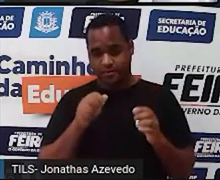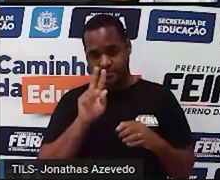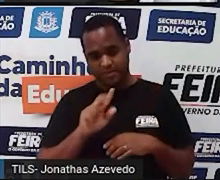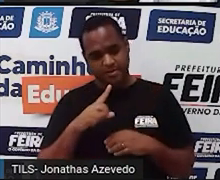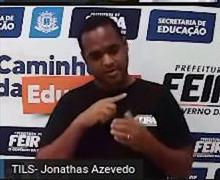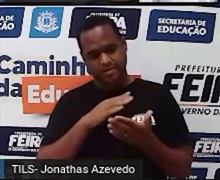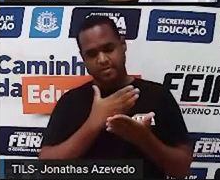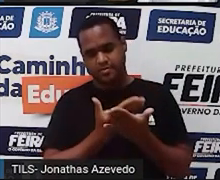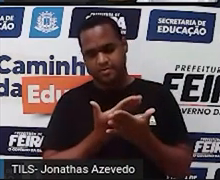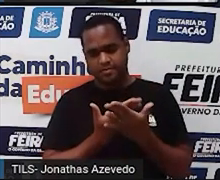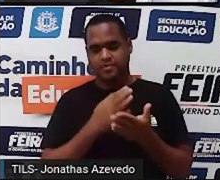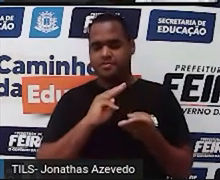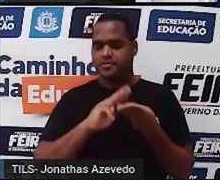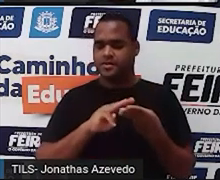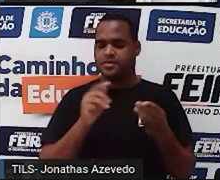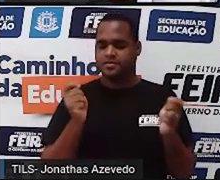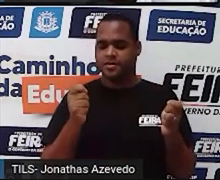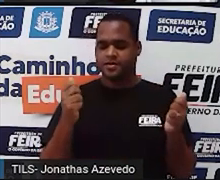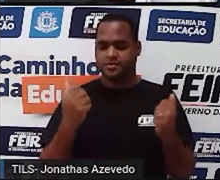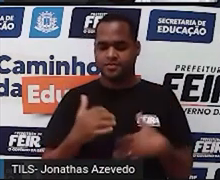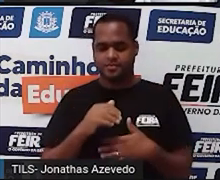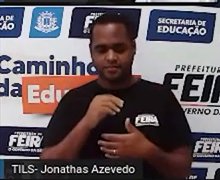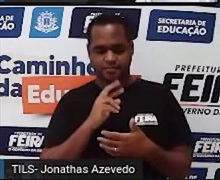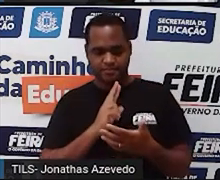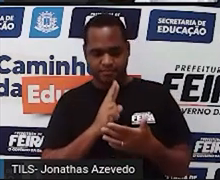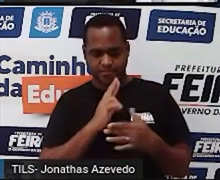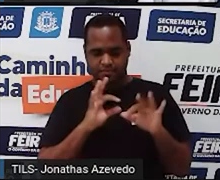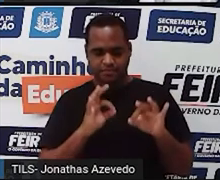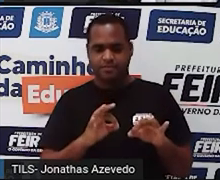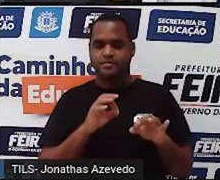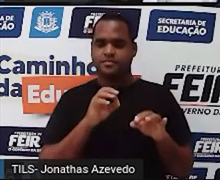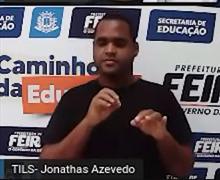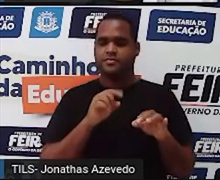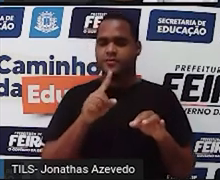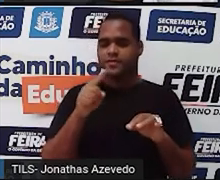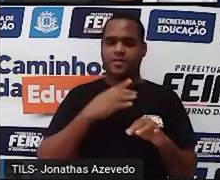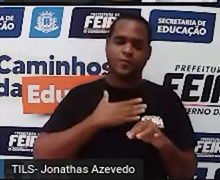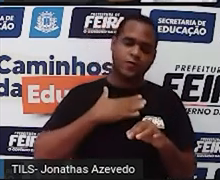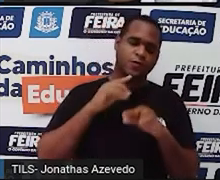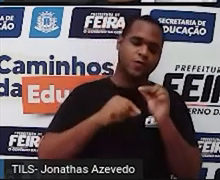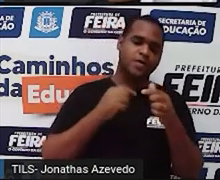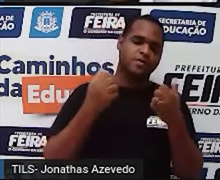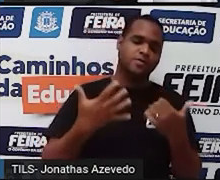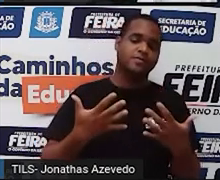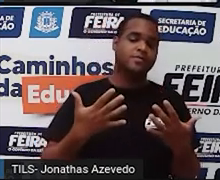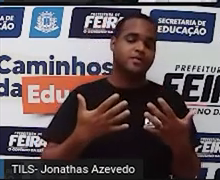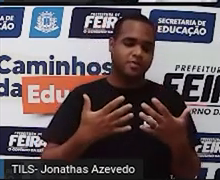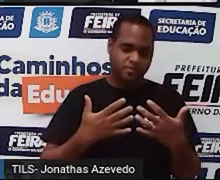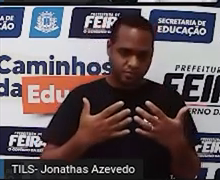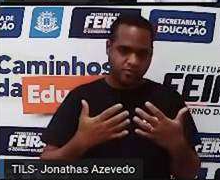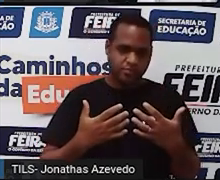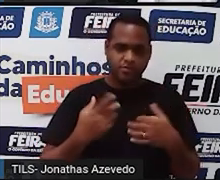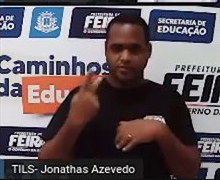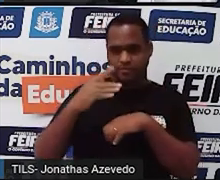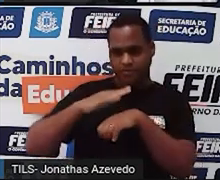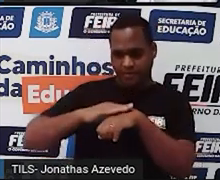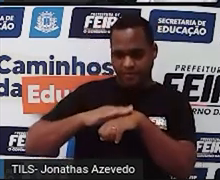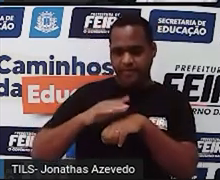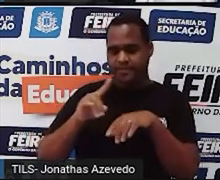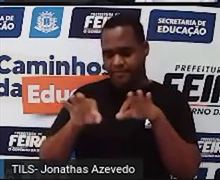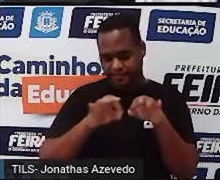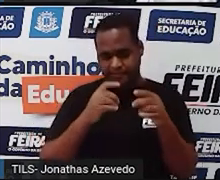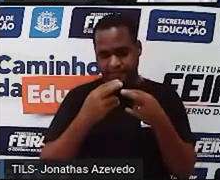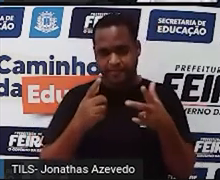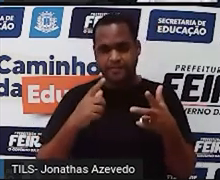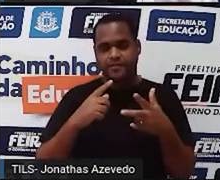usa para estudar matemática e escreva um comentário sobre o que você mais gostou da aula. Para fazer isso, você vai